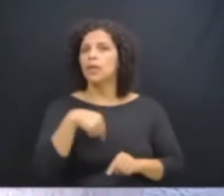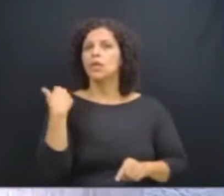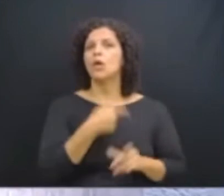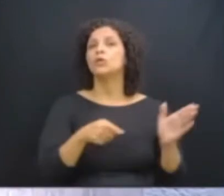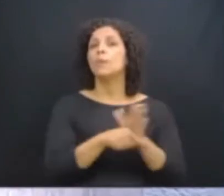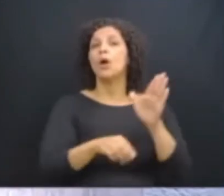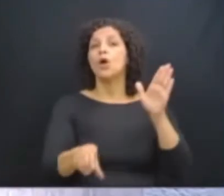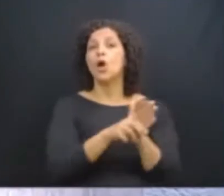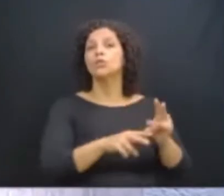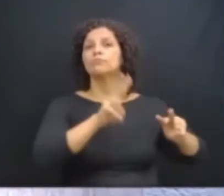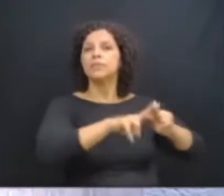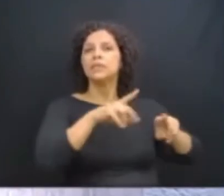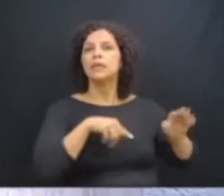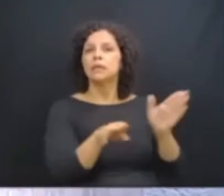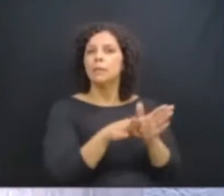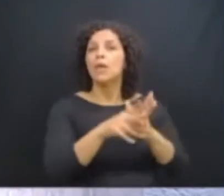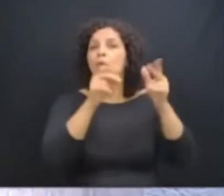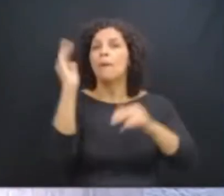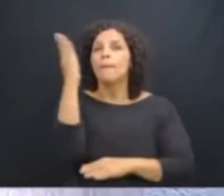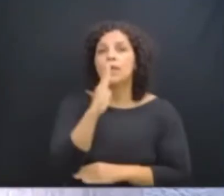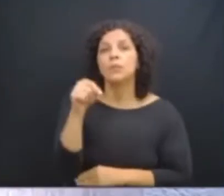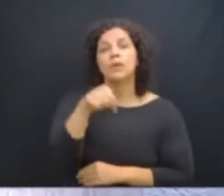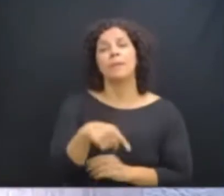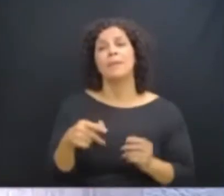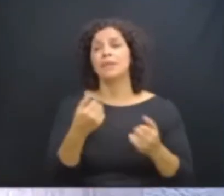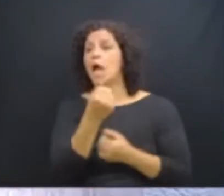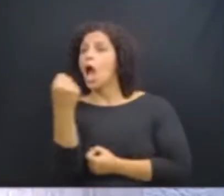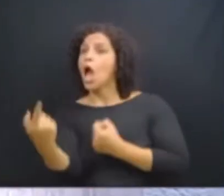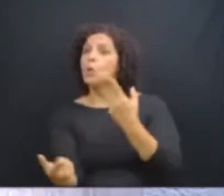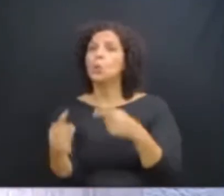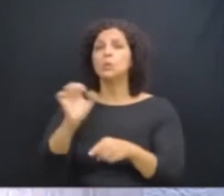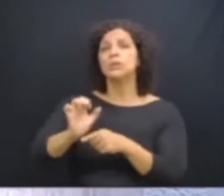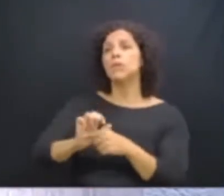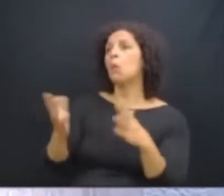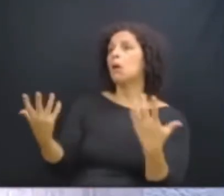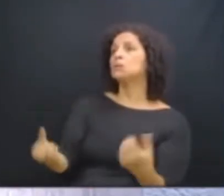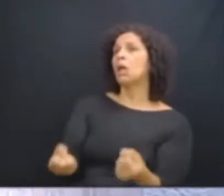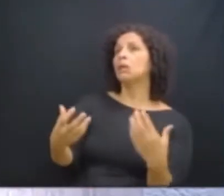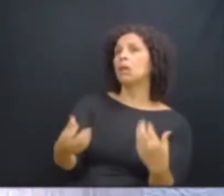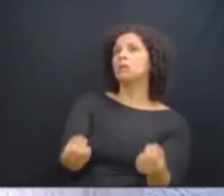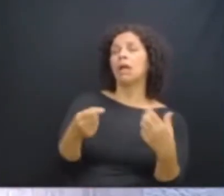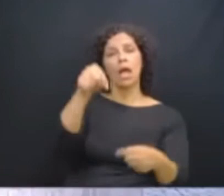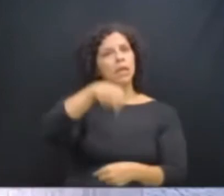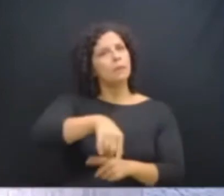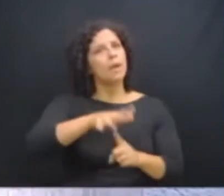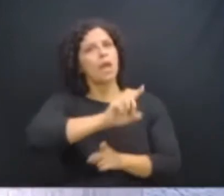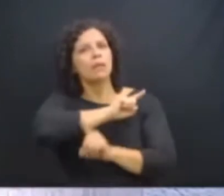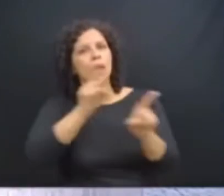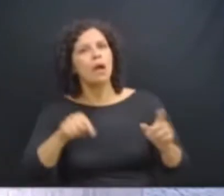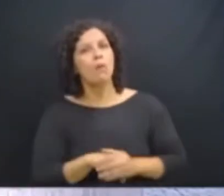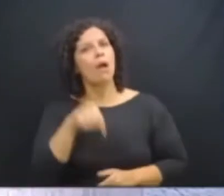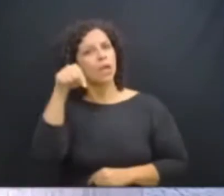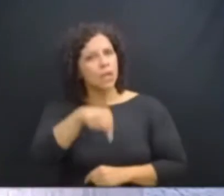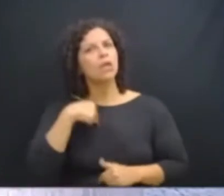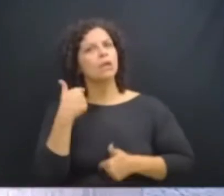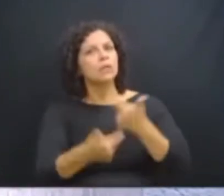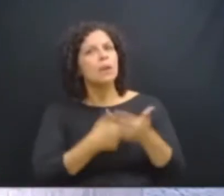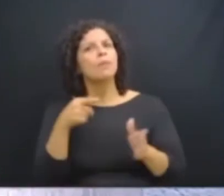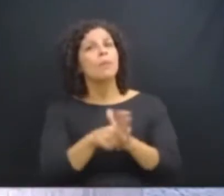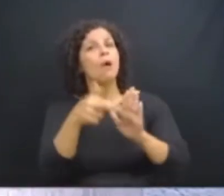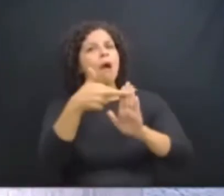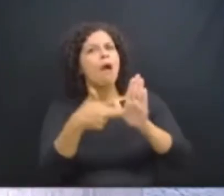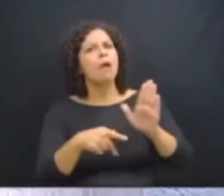temos código penal, que é o mesmo no Brasil, mas que pelo jeito em outros estados não vigora, aqui vigora. Aqui nós trabalhamos com